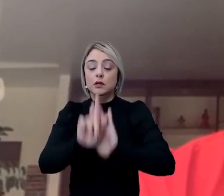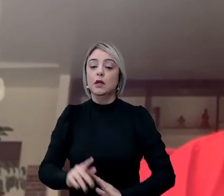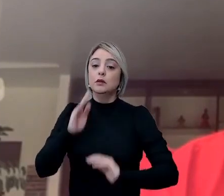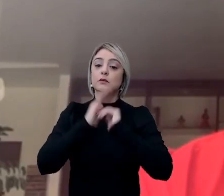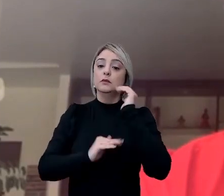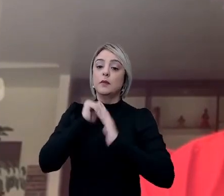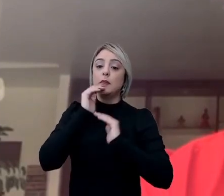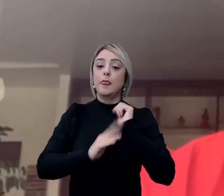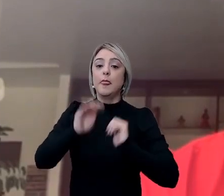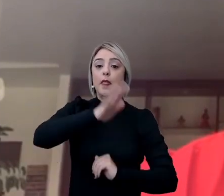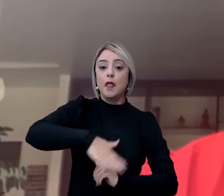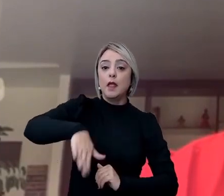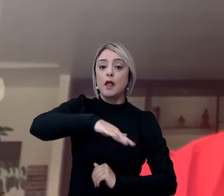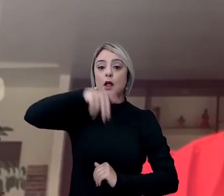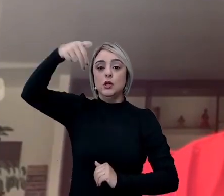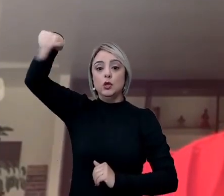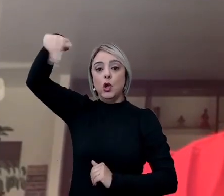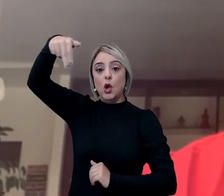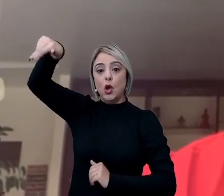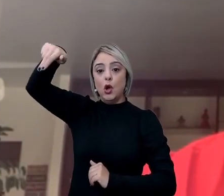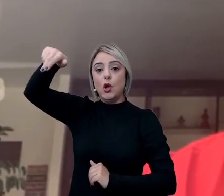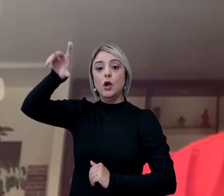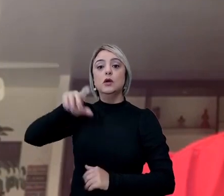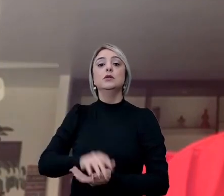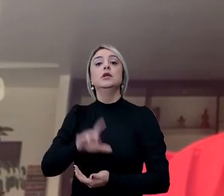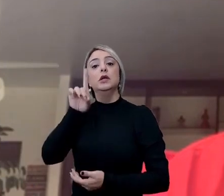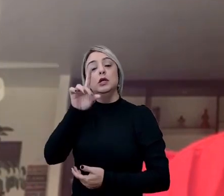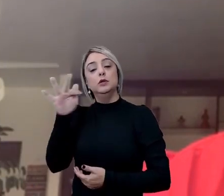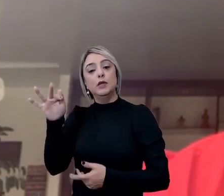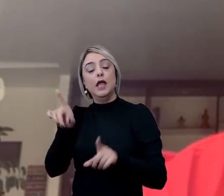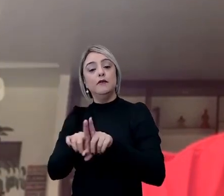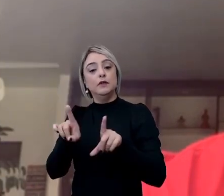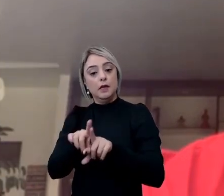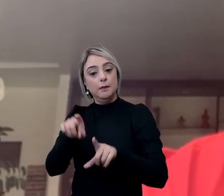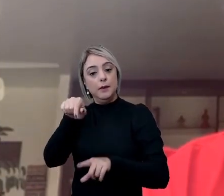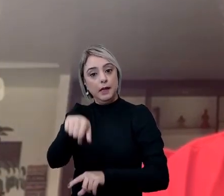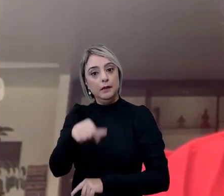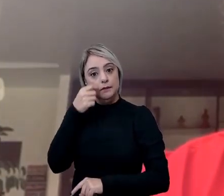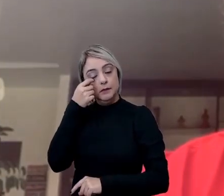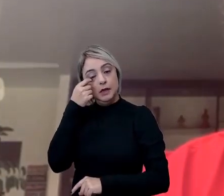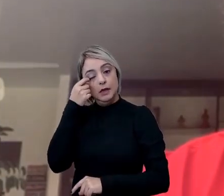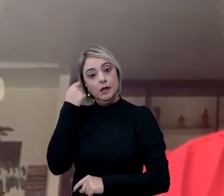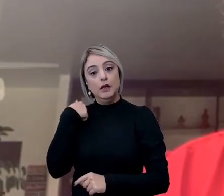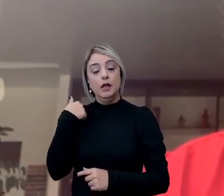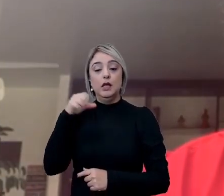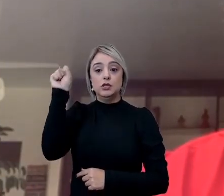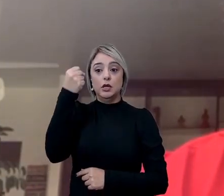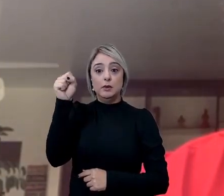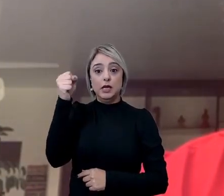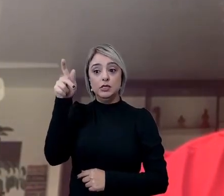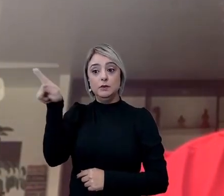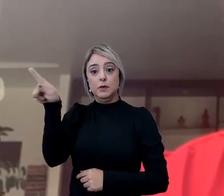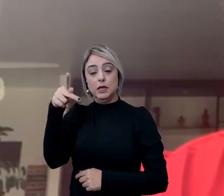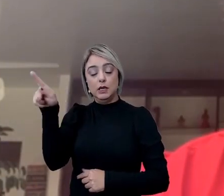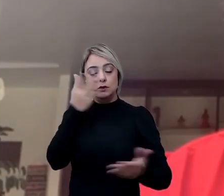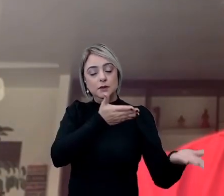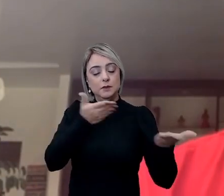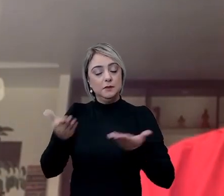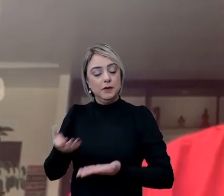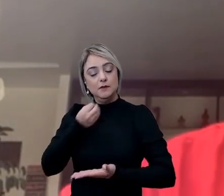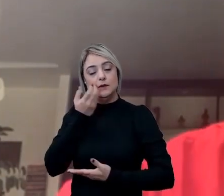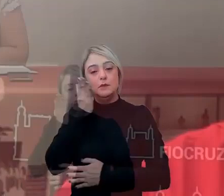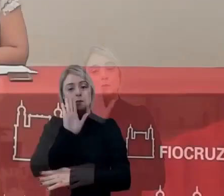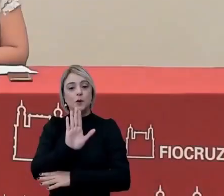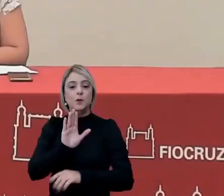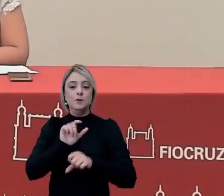profissionais da saúde da região do norte do DF, sendo, nesse caso, Sobradinho Planaltina. Sejam bem-vindos e boa